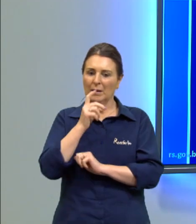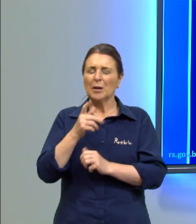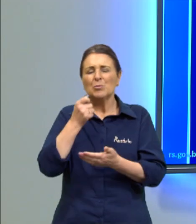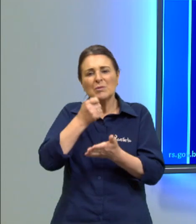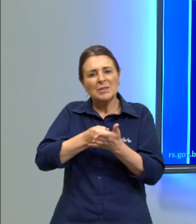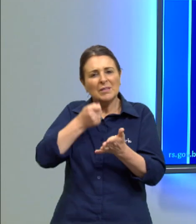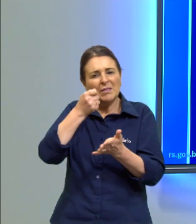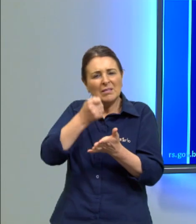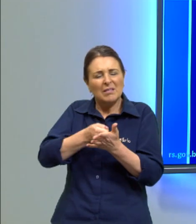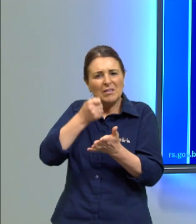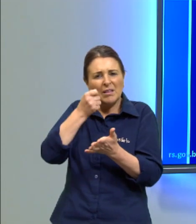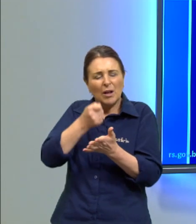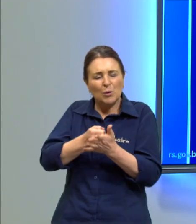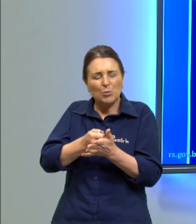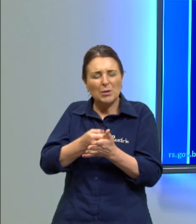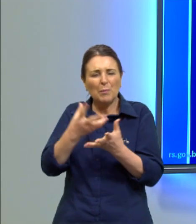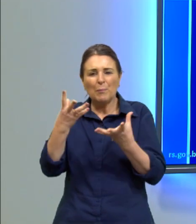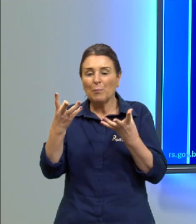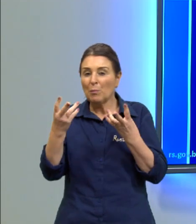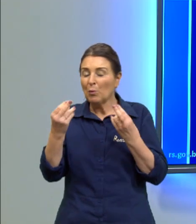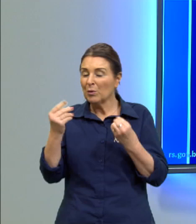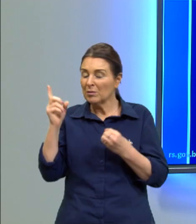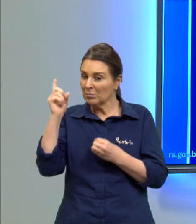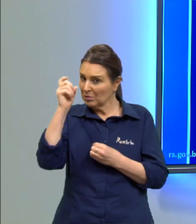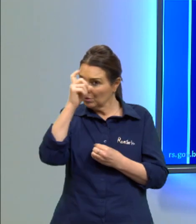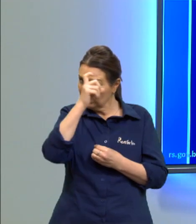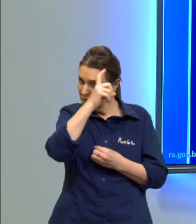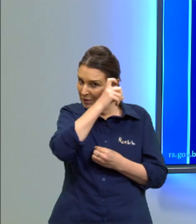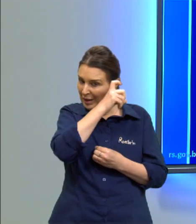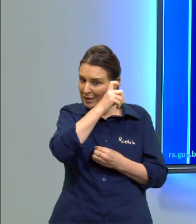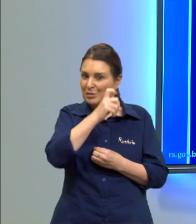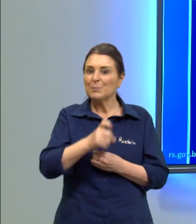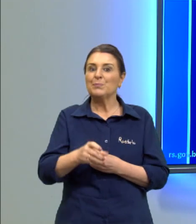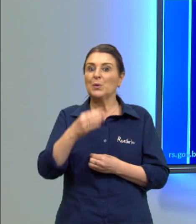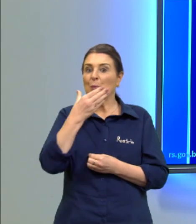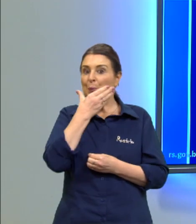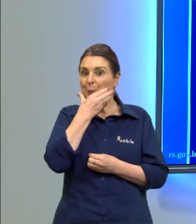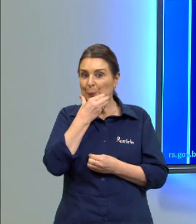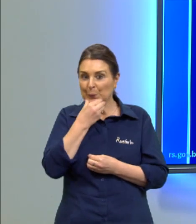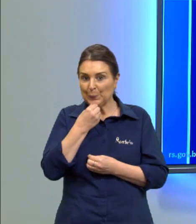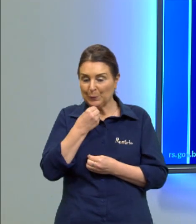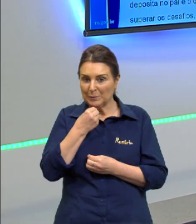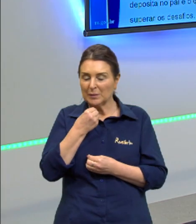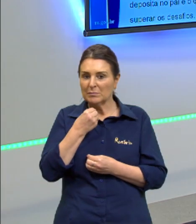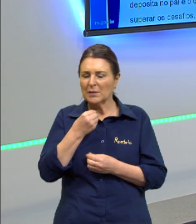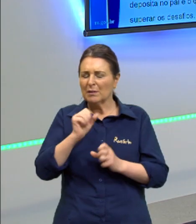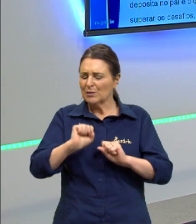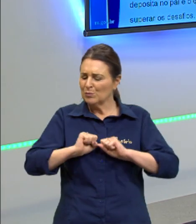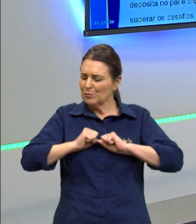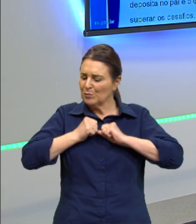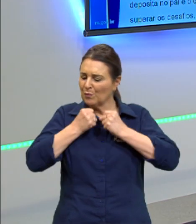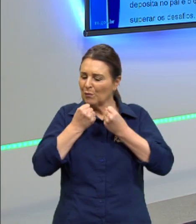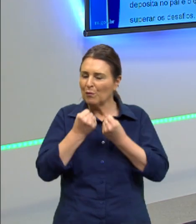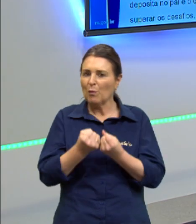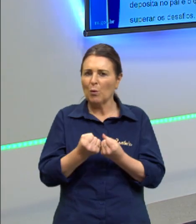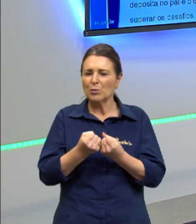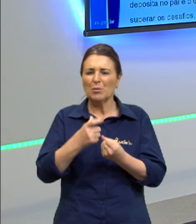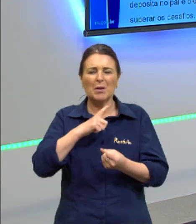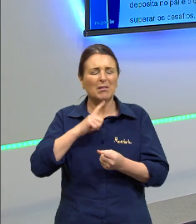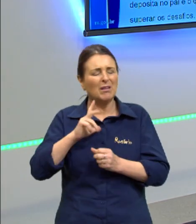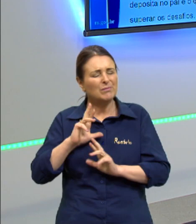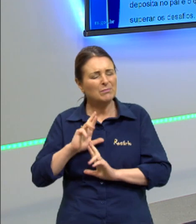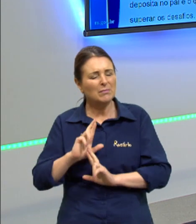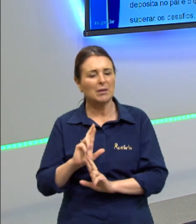luta e passando por muitos obstáculos e adversidades o Cris ele se esforça para manter a esperança